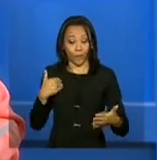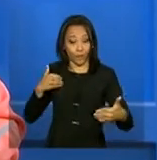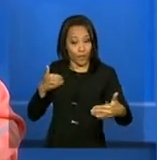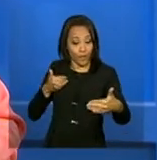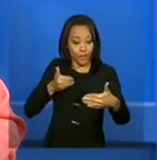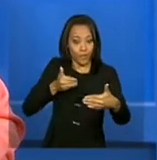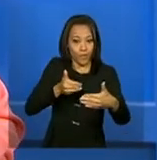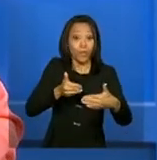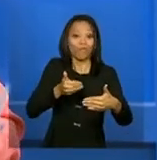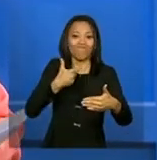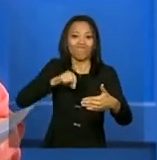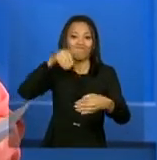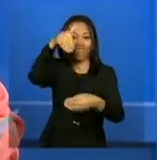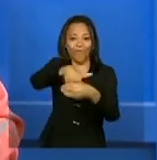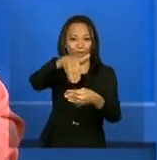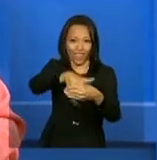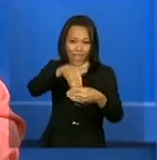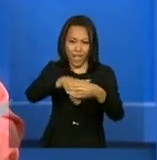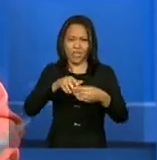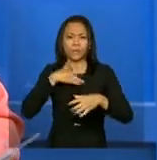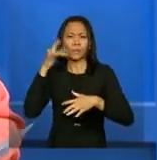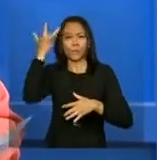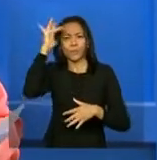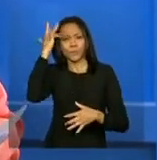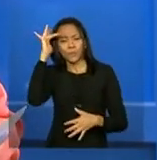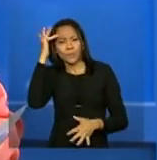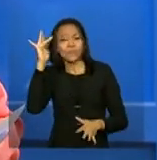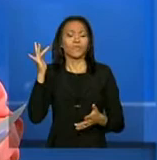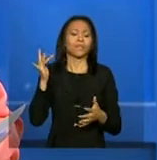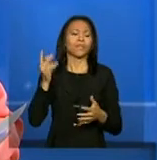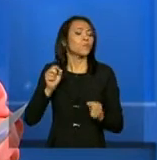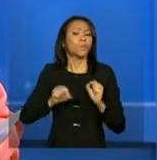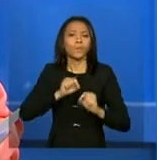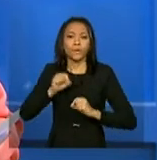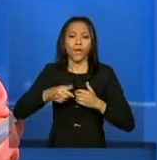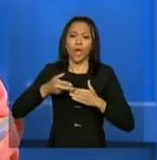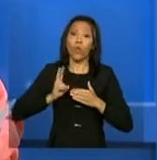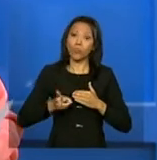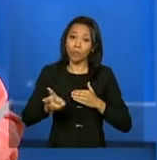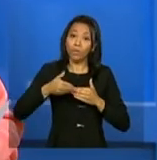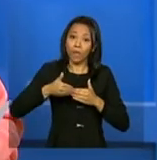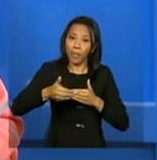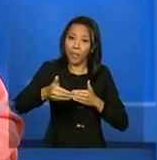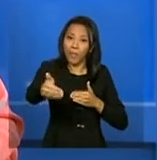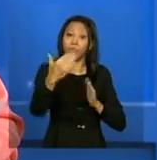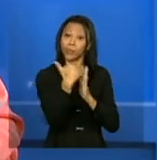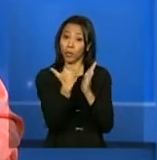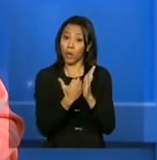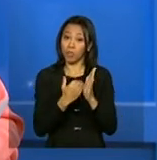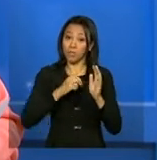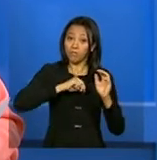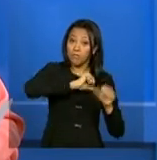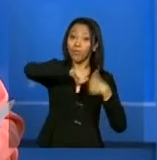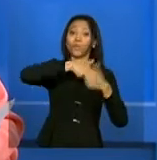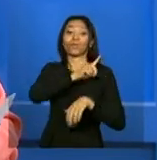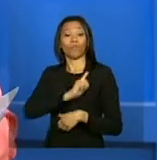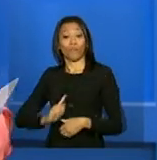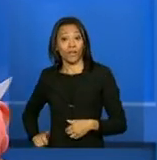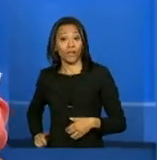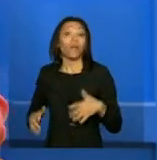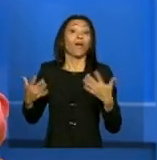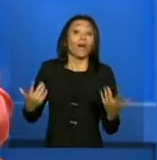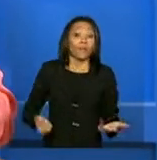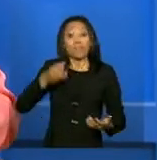eleitoral e surgem muitas dúvidas sobre a continuidade dos programas. Se houver mudança de governador ou prefeito,